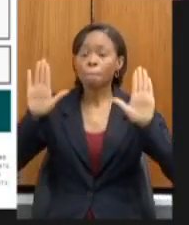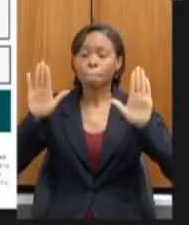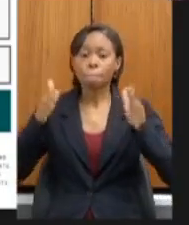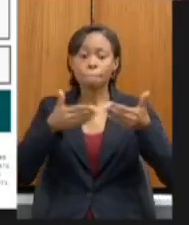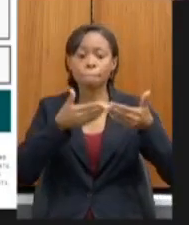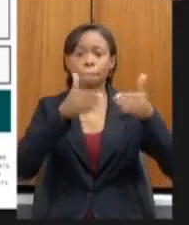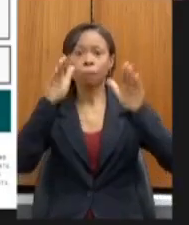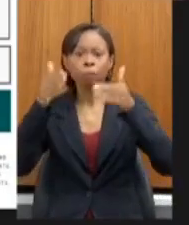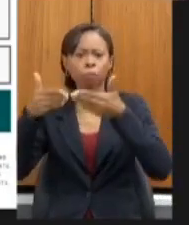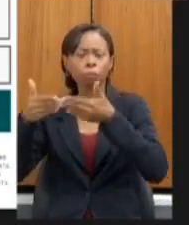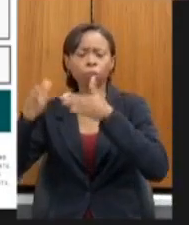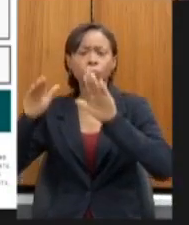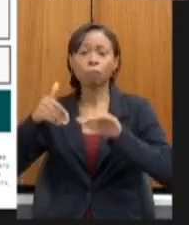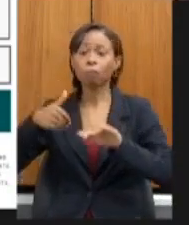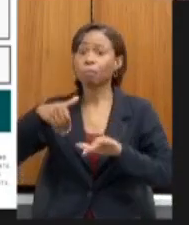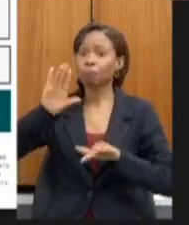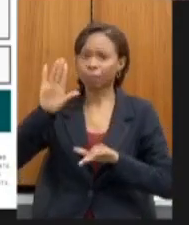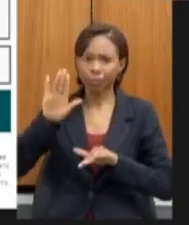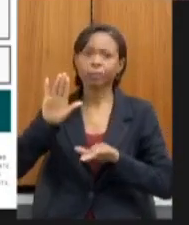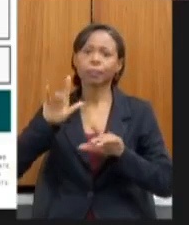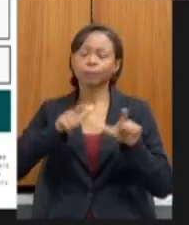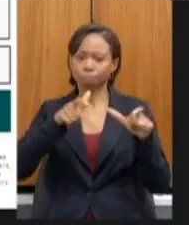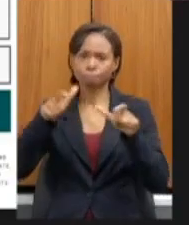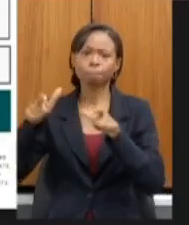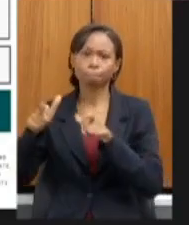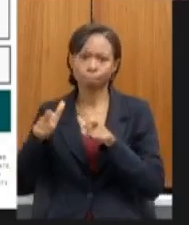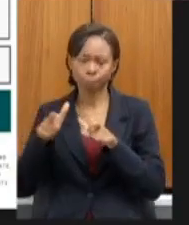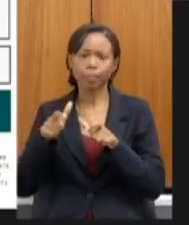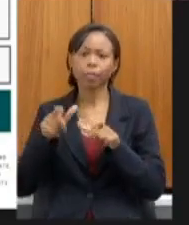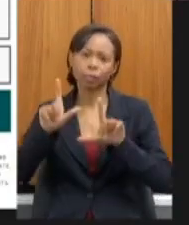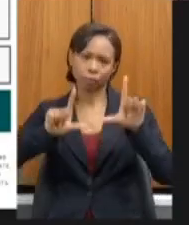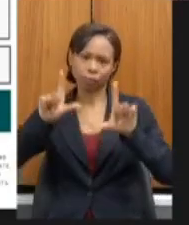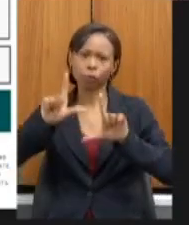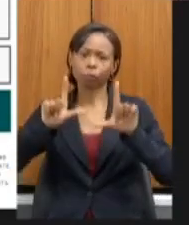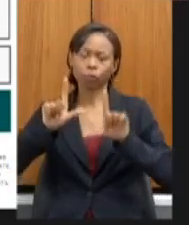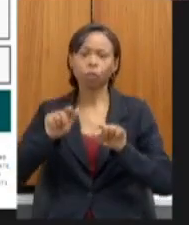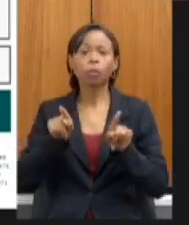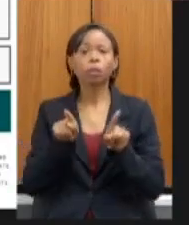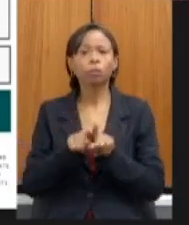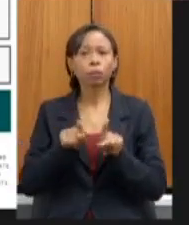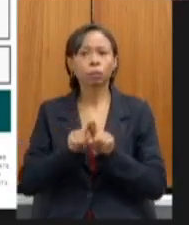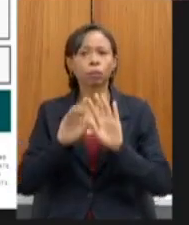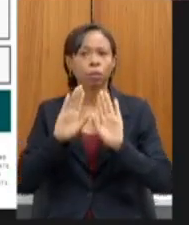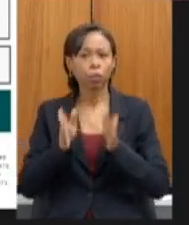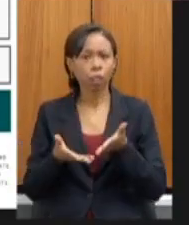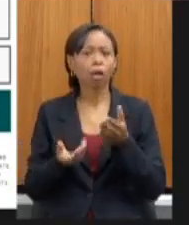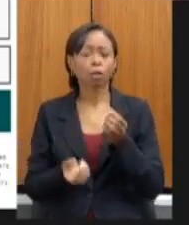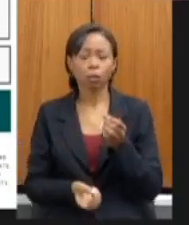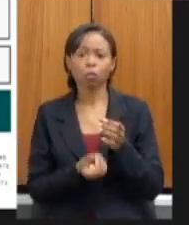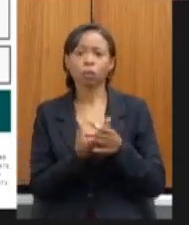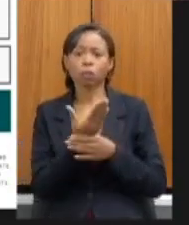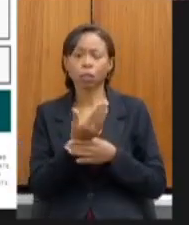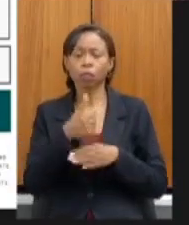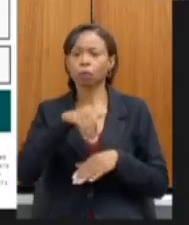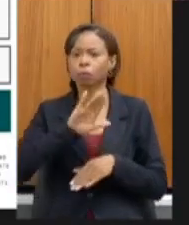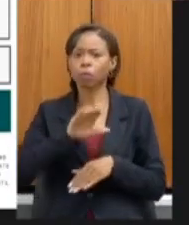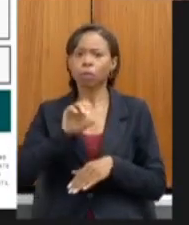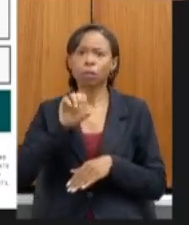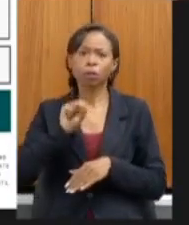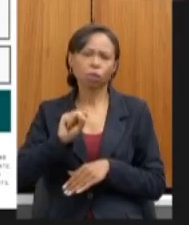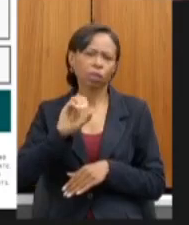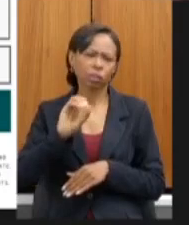programa se liga na educação fizemos a instalação de mais de 80 receptores